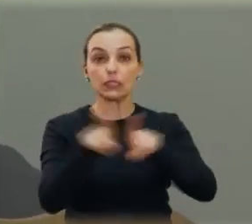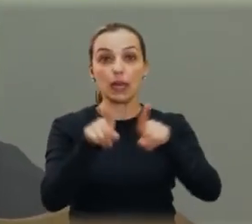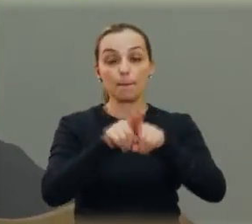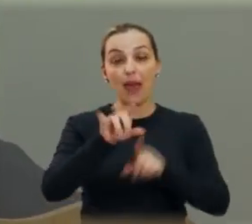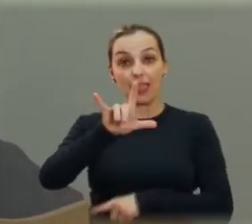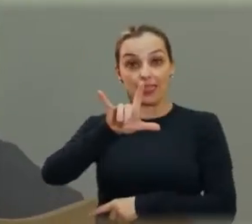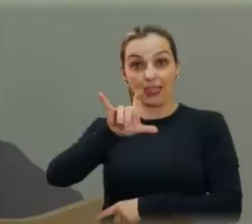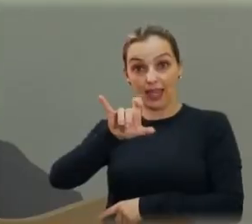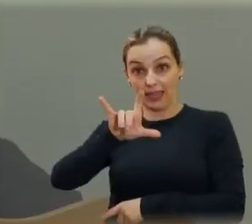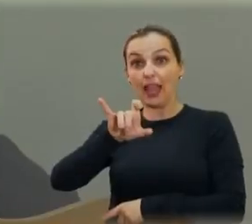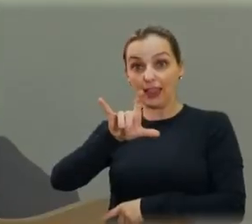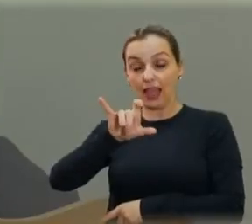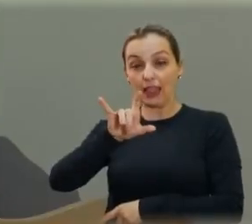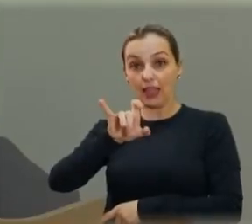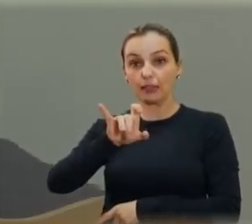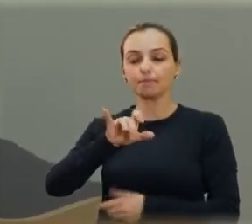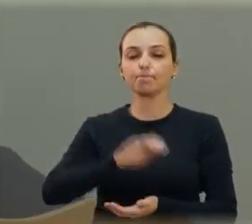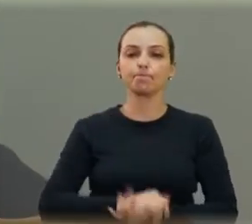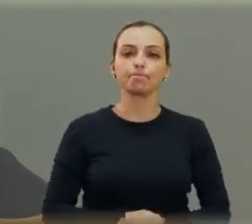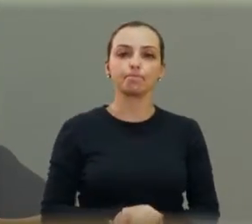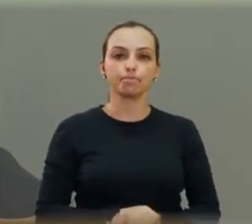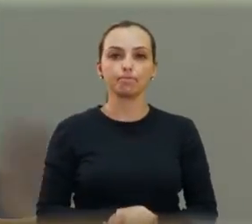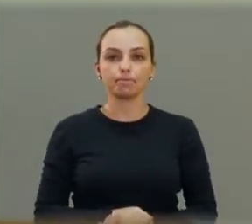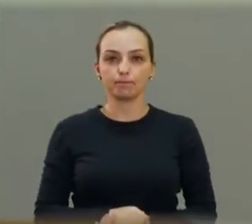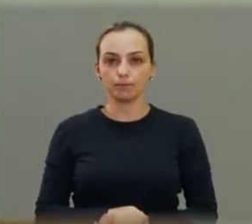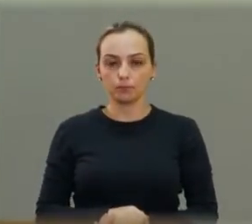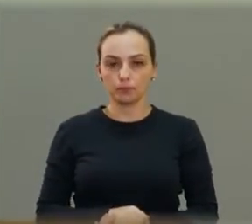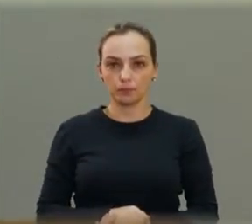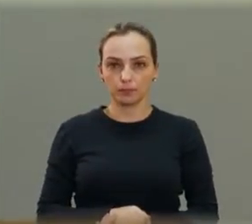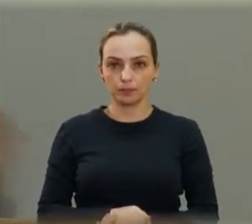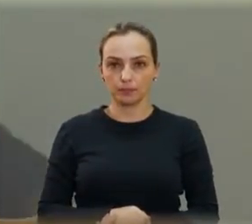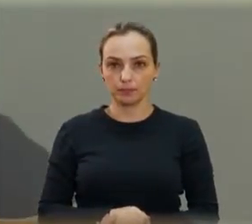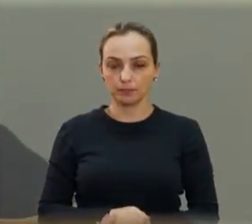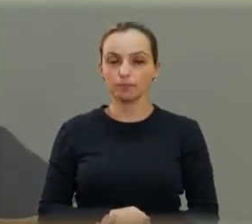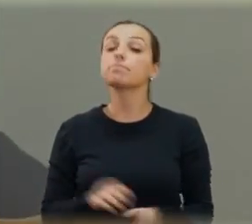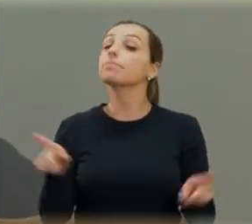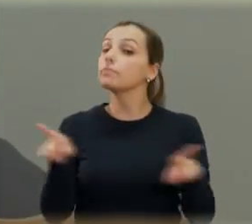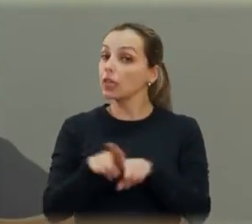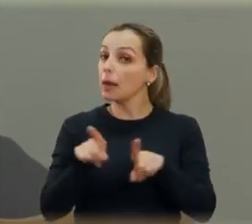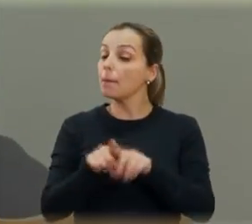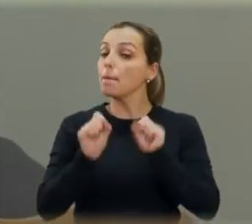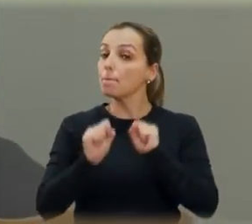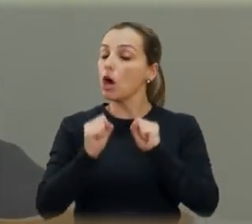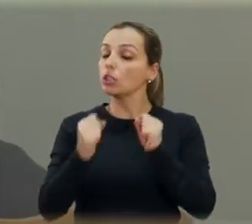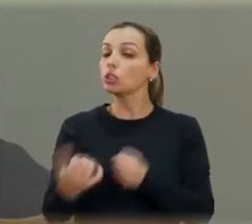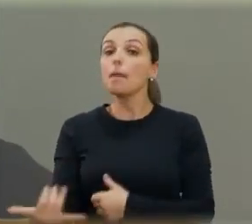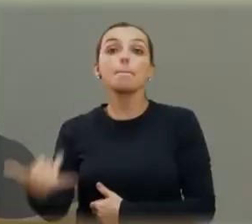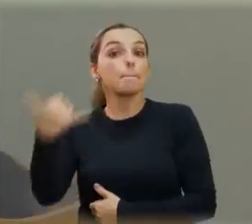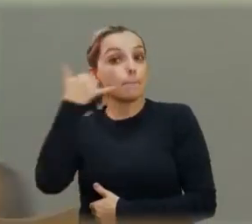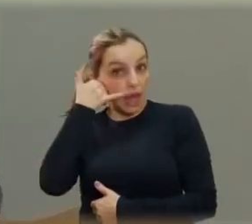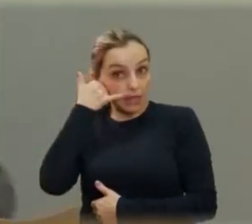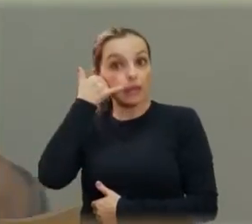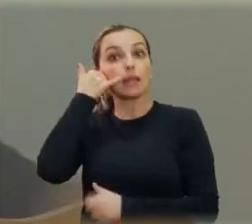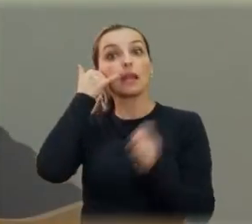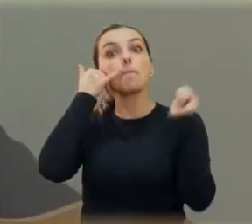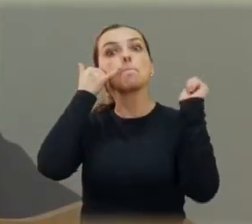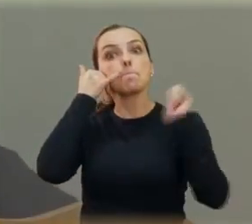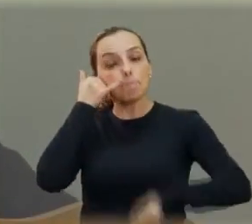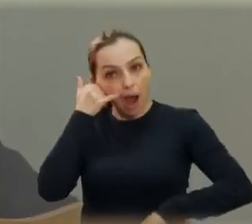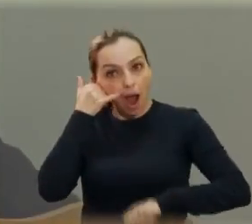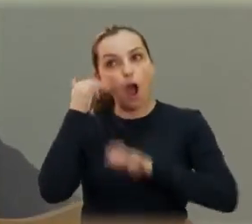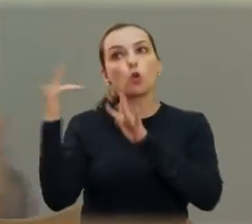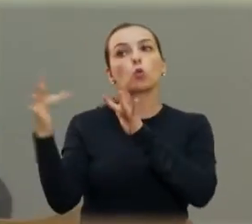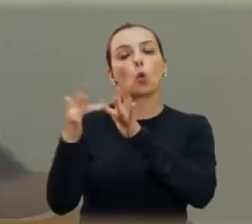é prugo, arroba prugoadorno. Você também pode nos ligar. Você pode entrar em contato